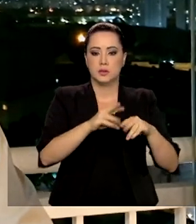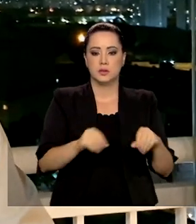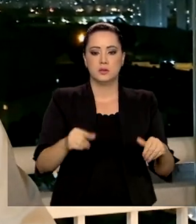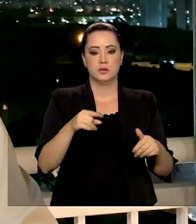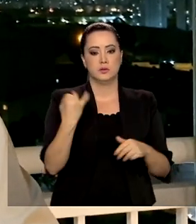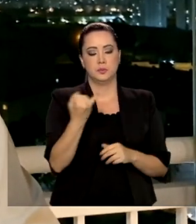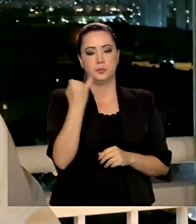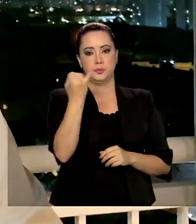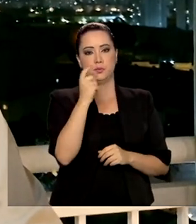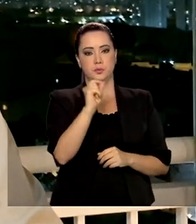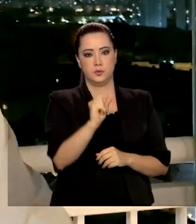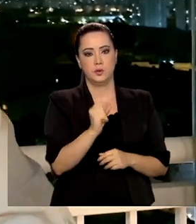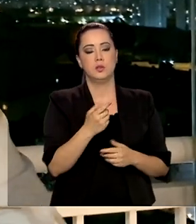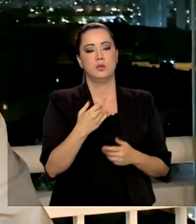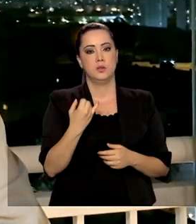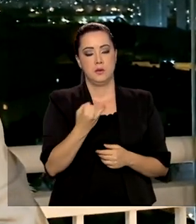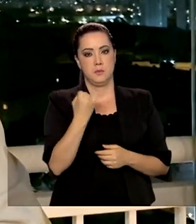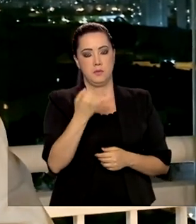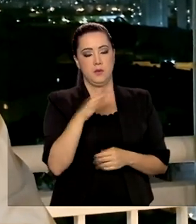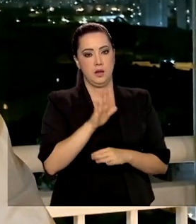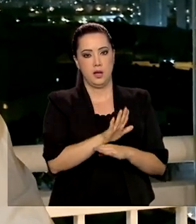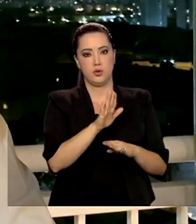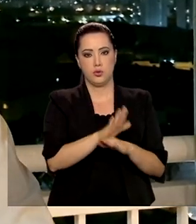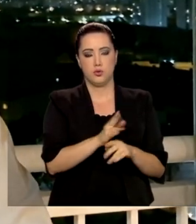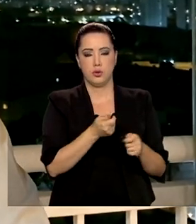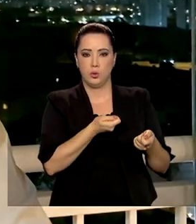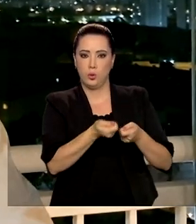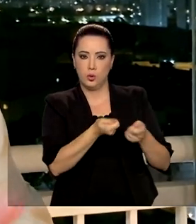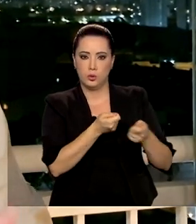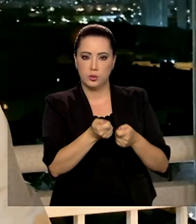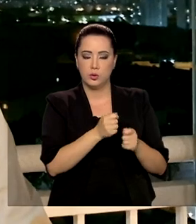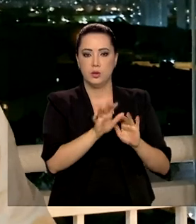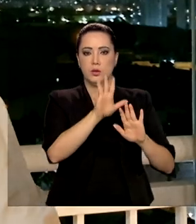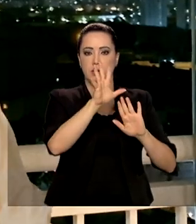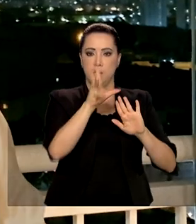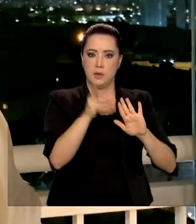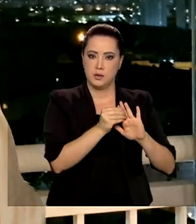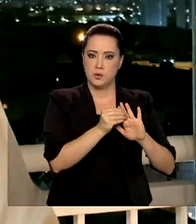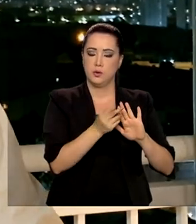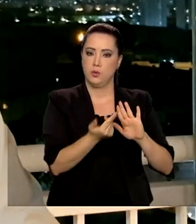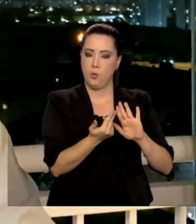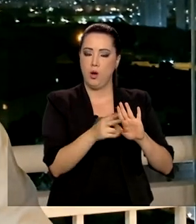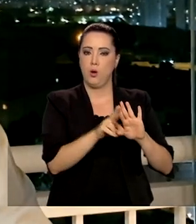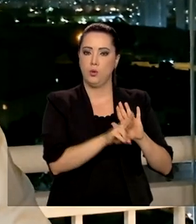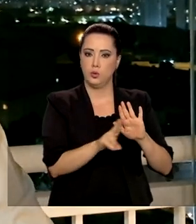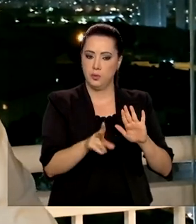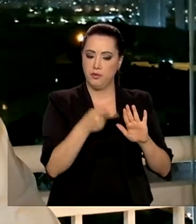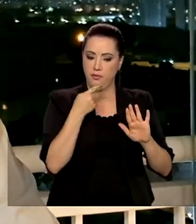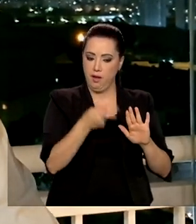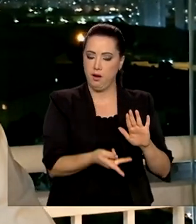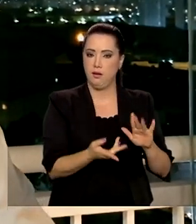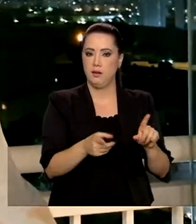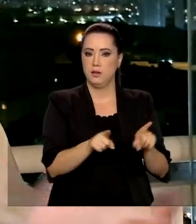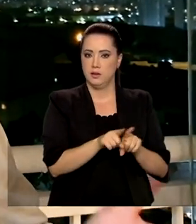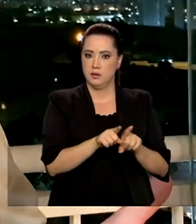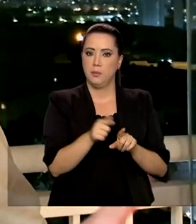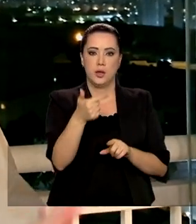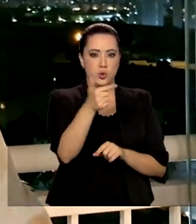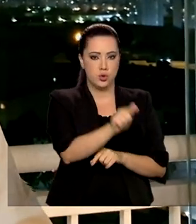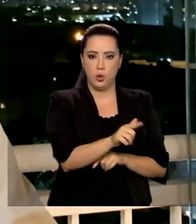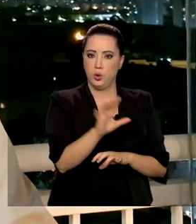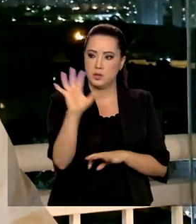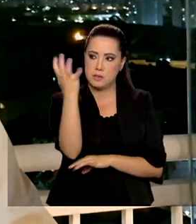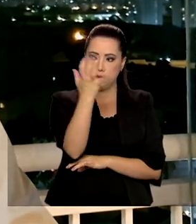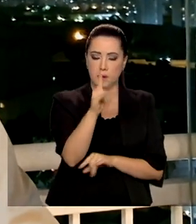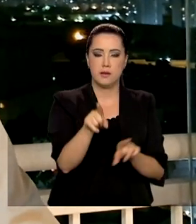muito interessante de frequência, que ajuda no monitoramento da Amazônia, como o nome diz, mas também de outros biomas, e abre